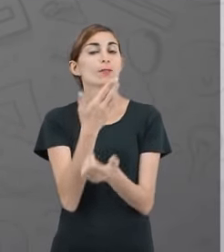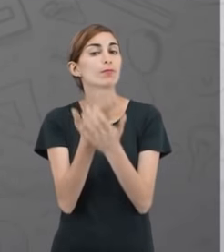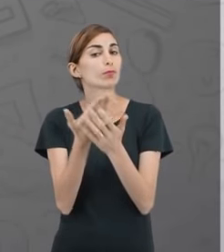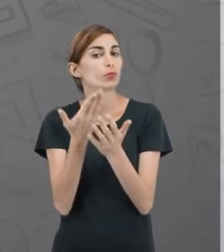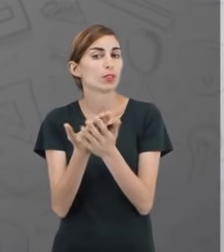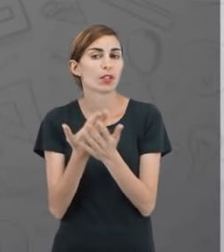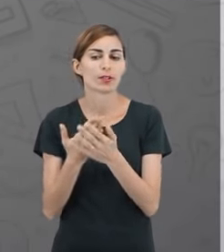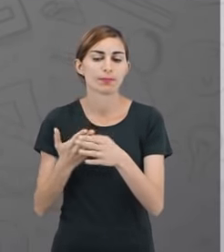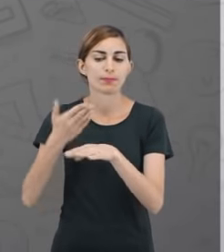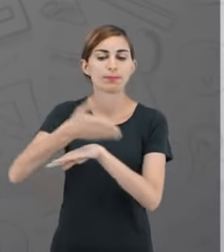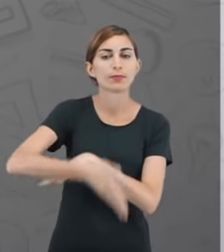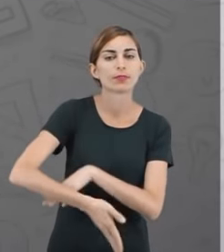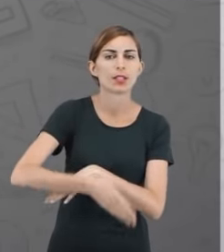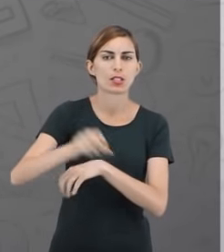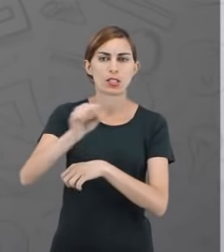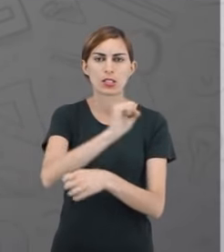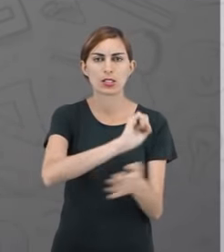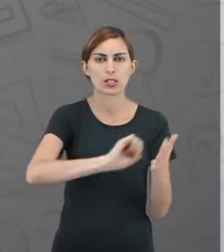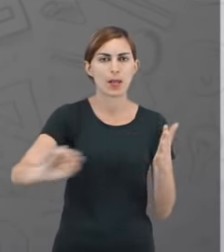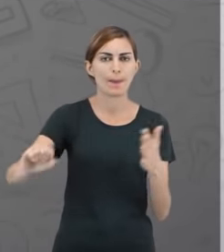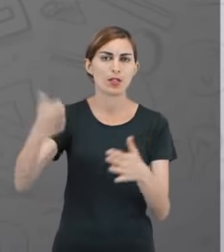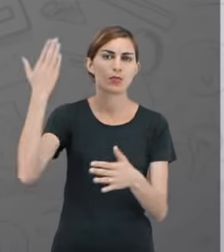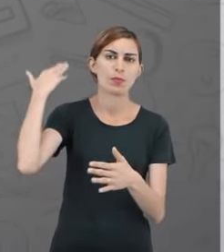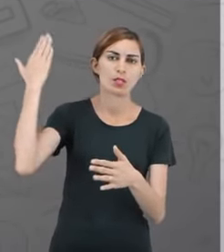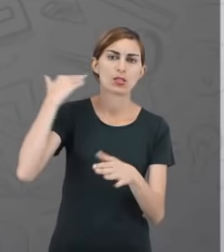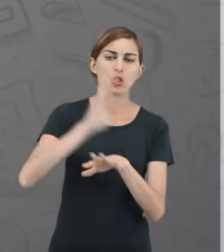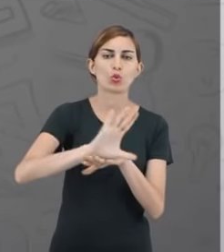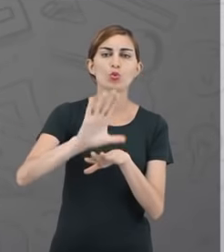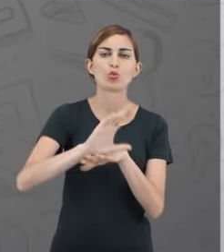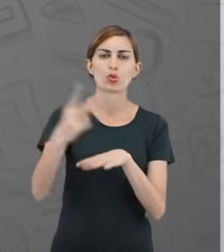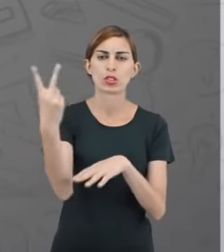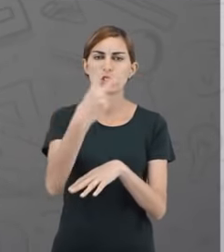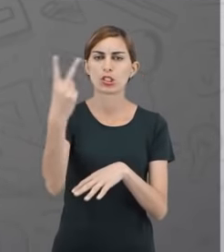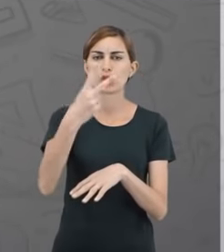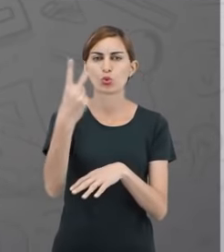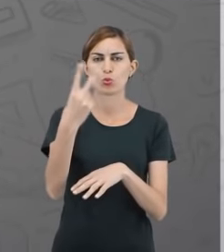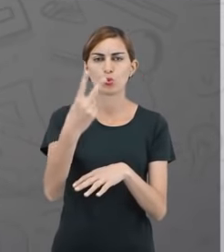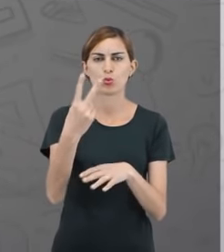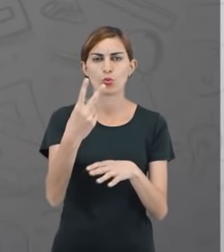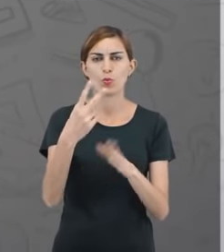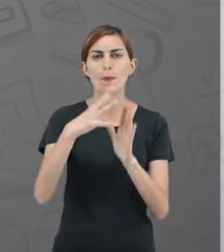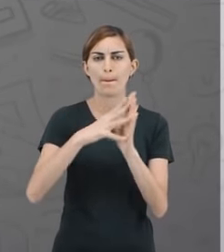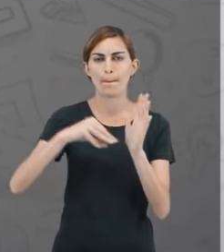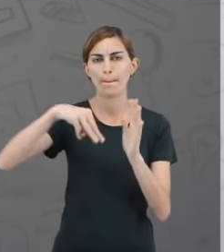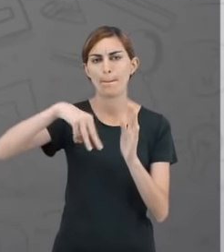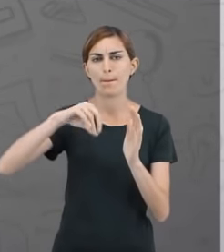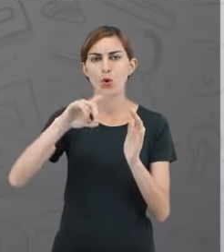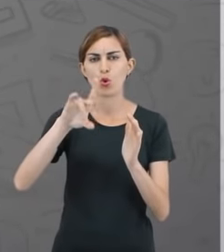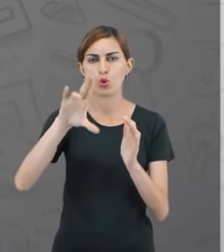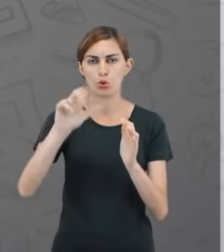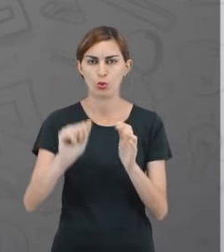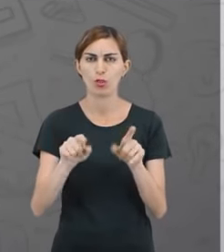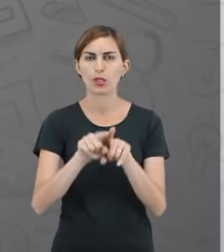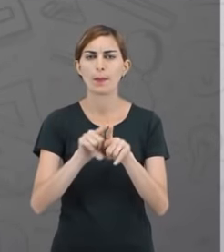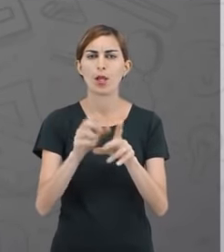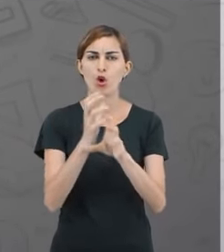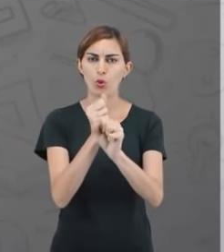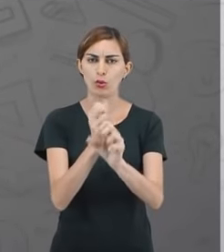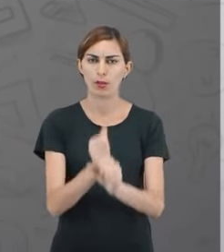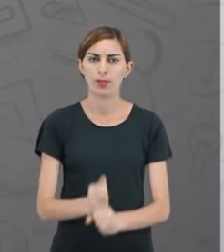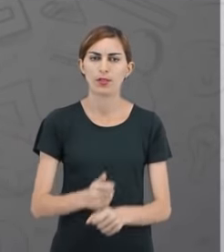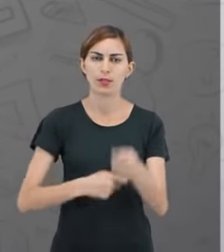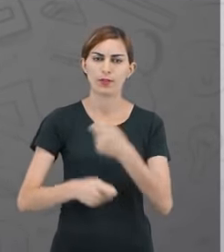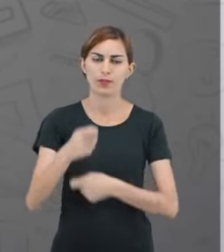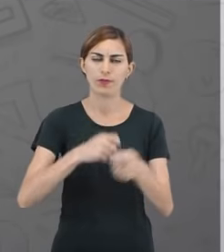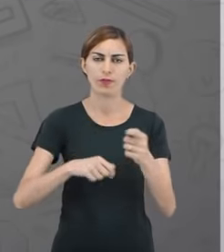entraram no semestre passado e estão cursando o segundo módulo deles, que também é o de contabilidade e